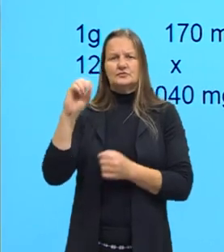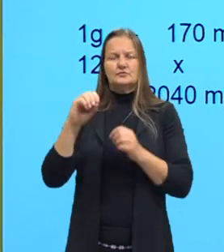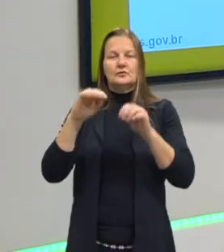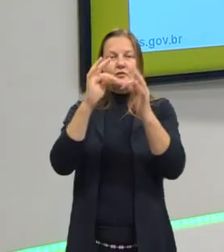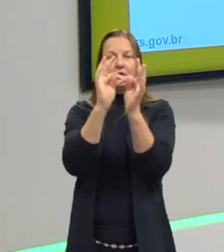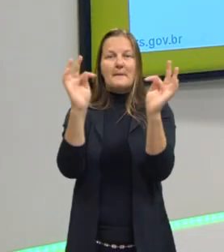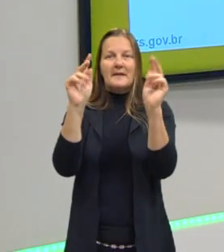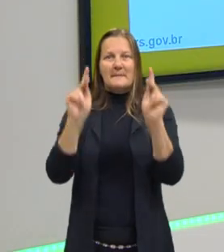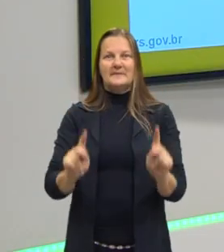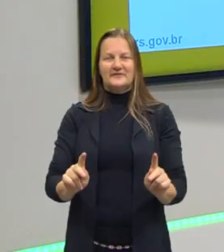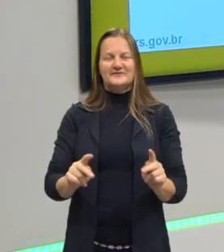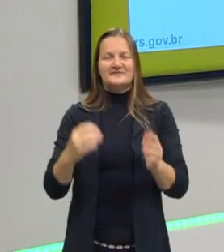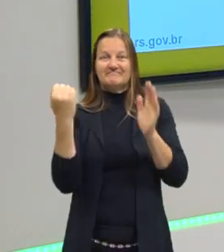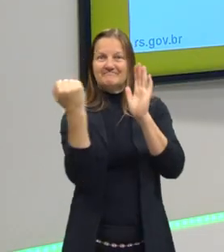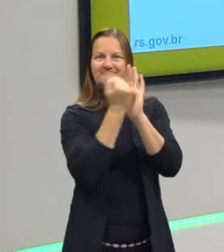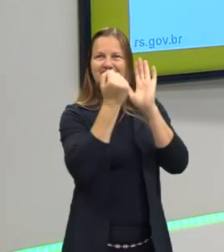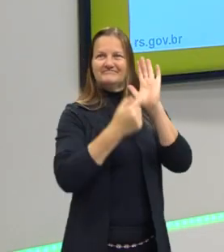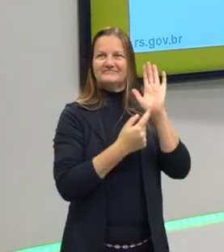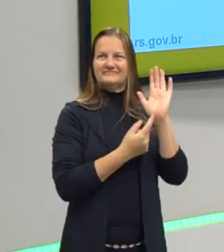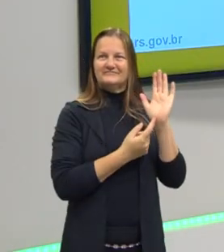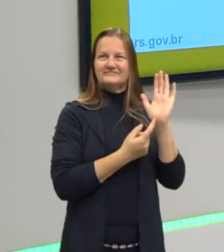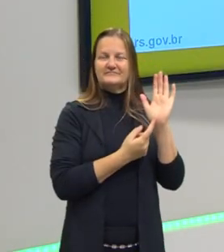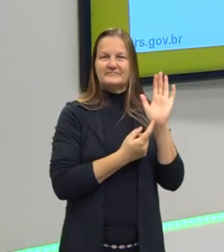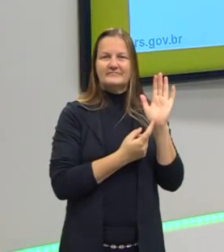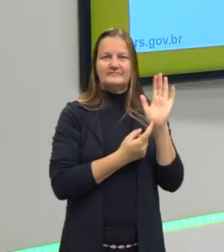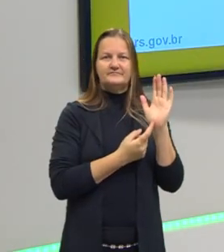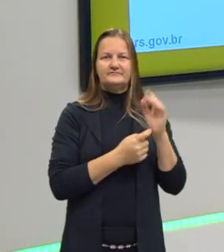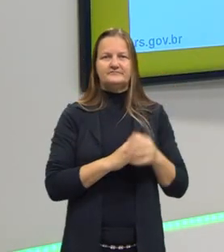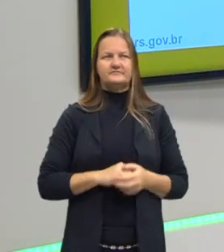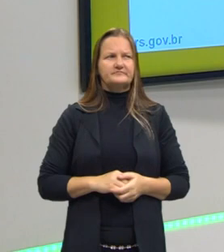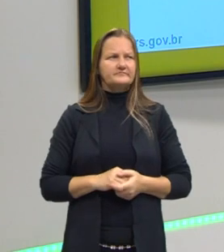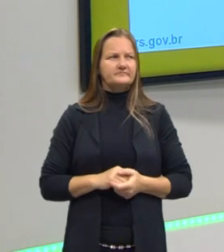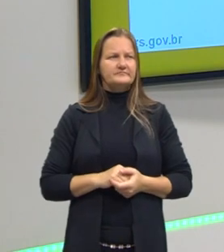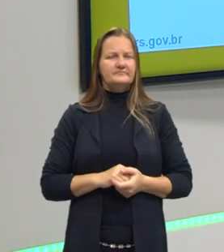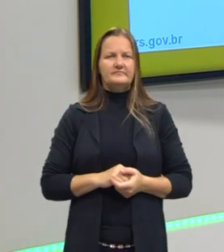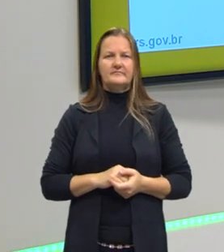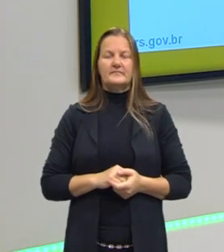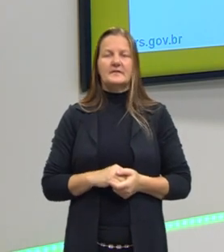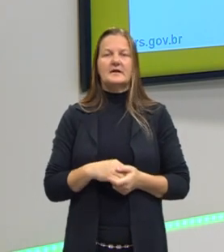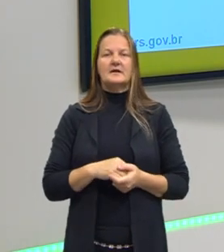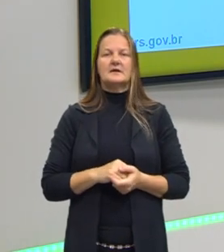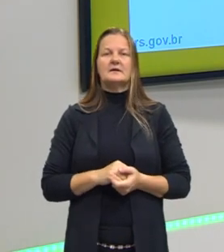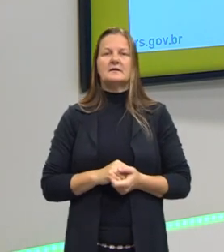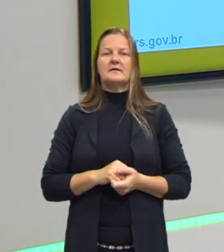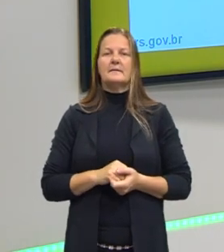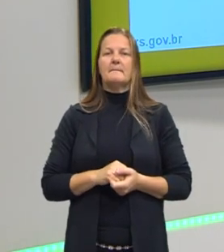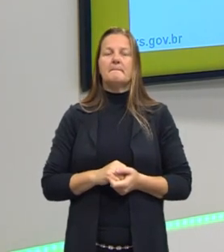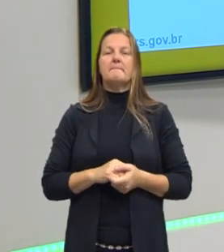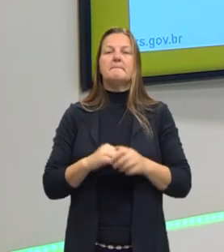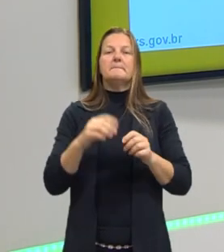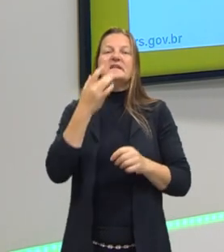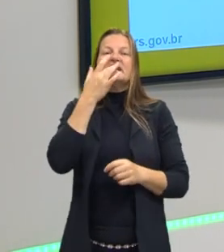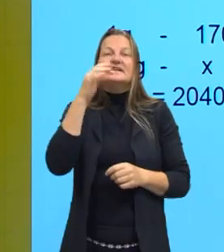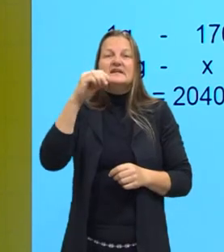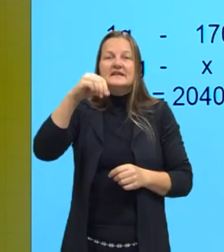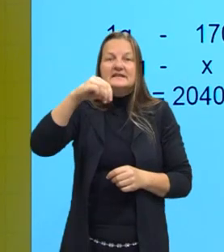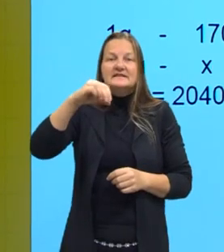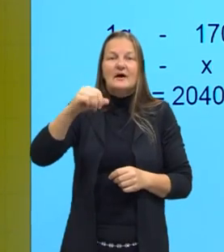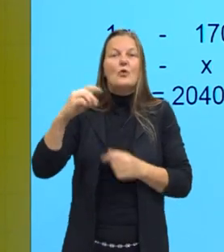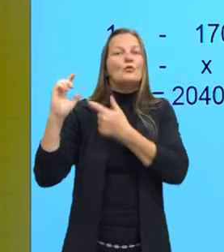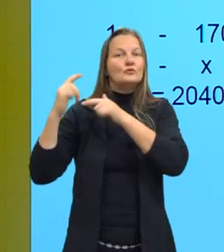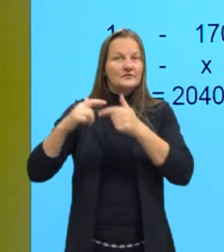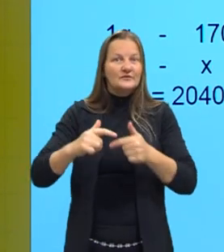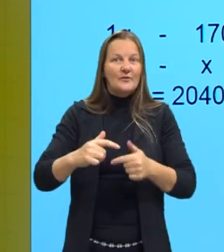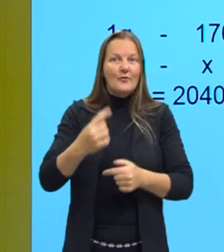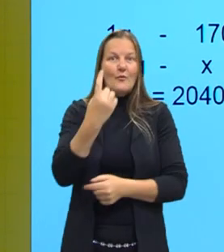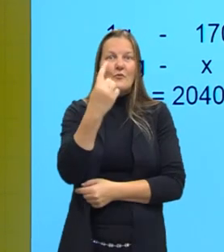o símbolo do elemento químico, mas não precisa saber nessa questão. Já 1 grama do sal tradicional